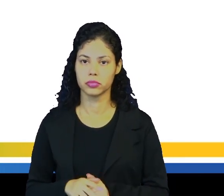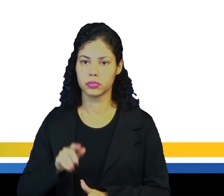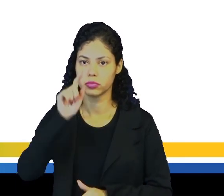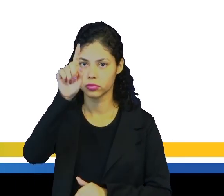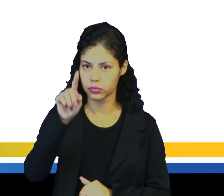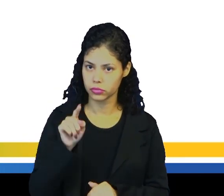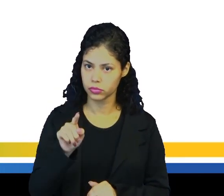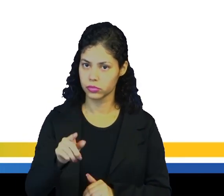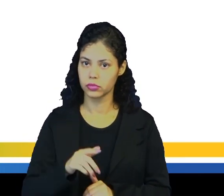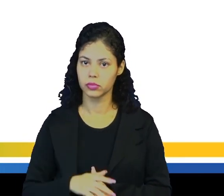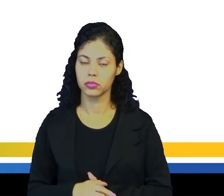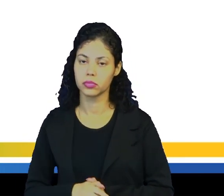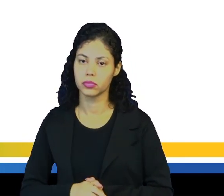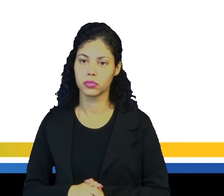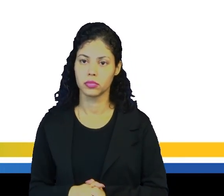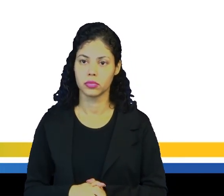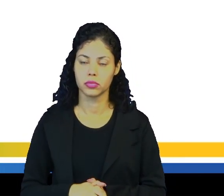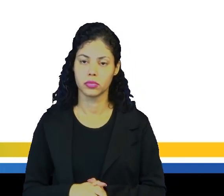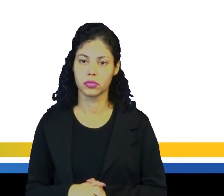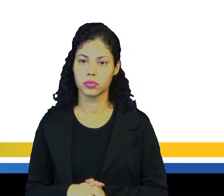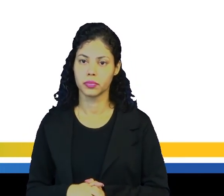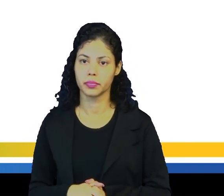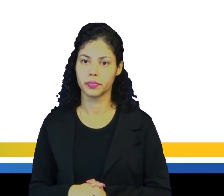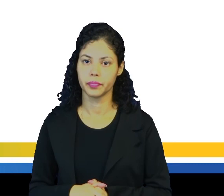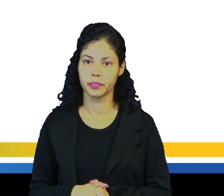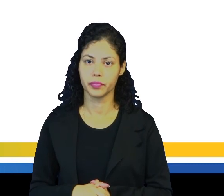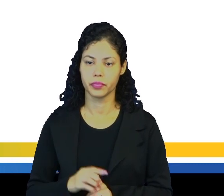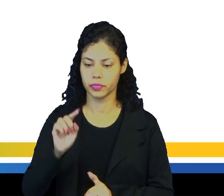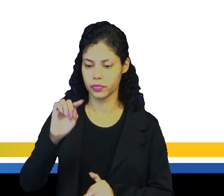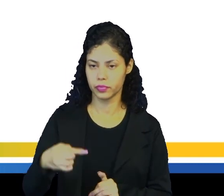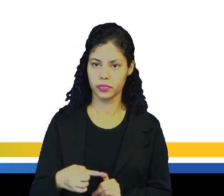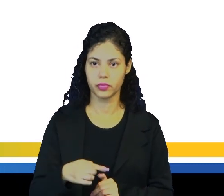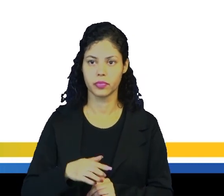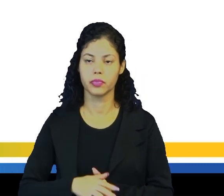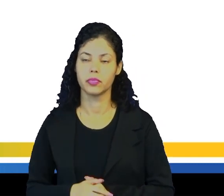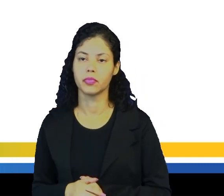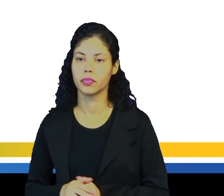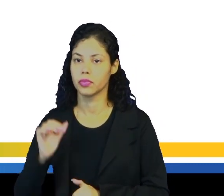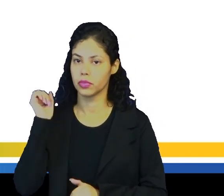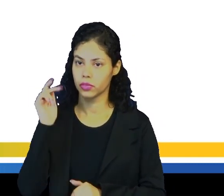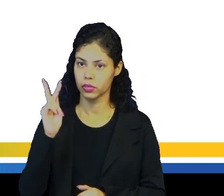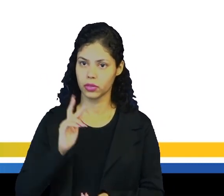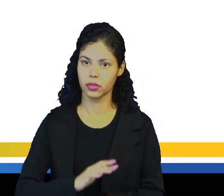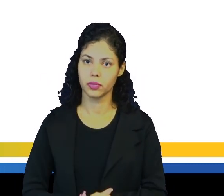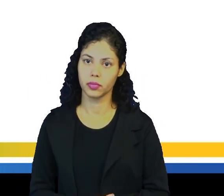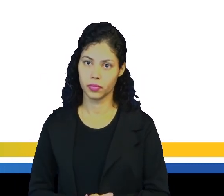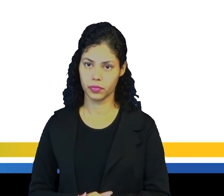Sete, exclamação também. E na última, nós temos uma vírgula, ok?